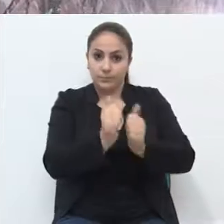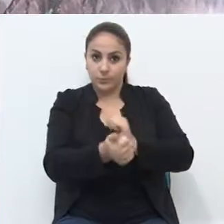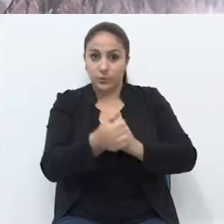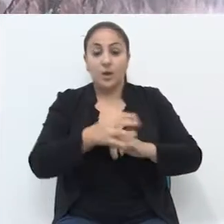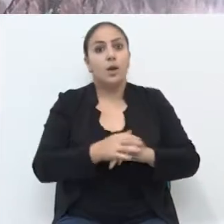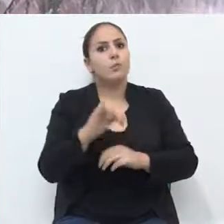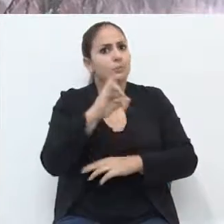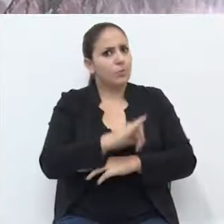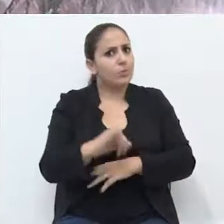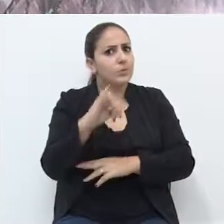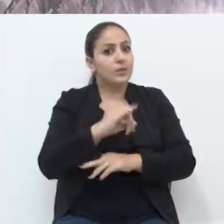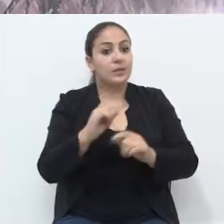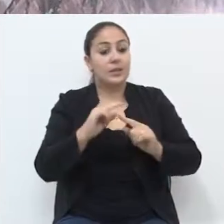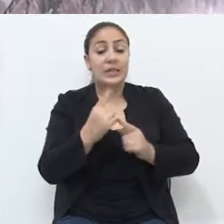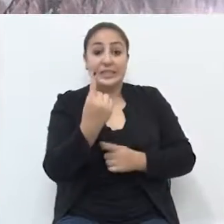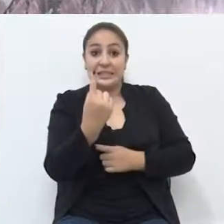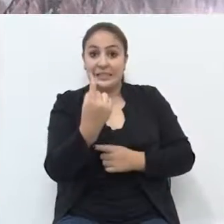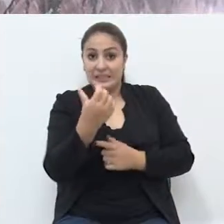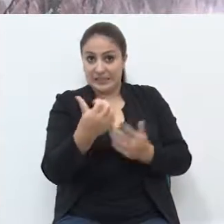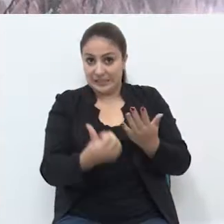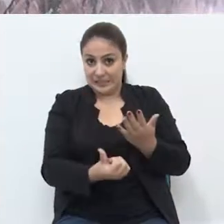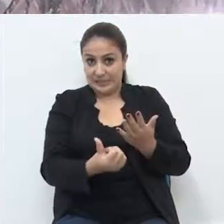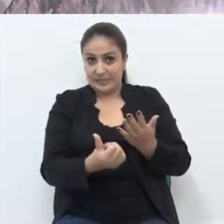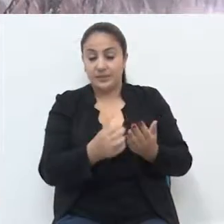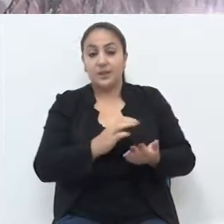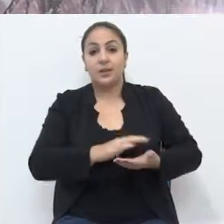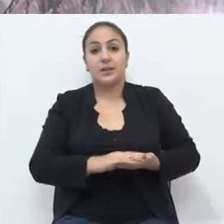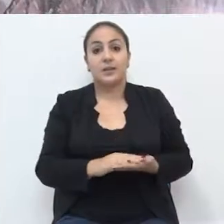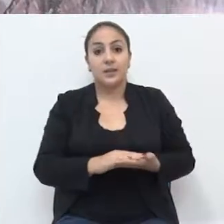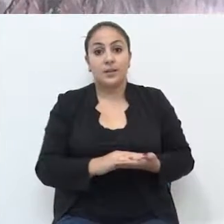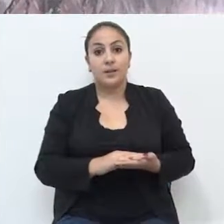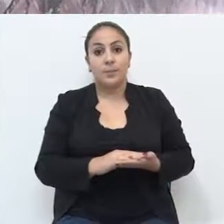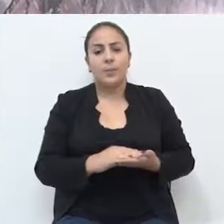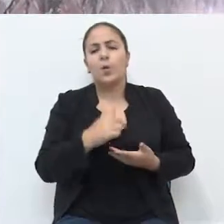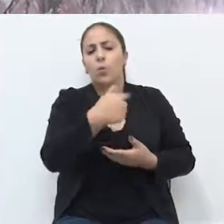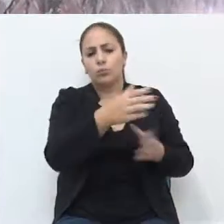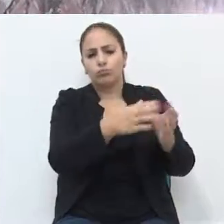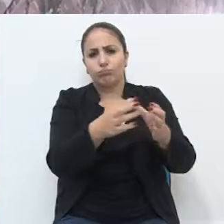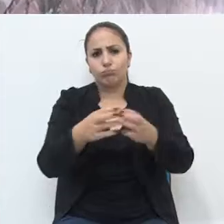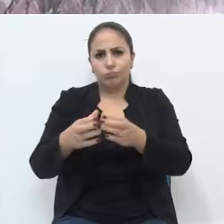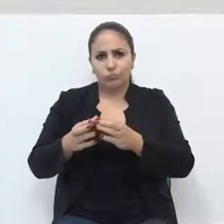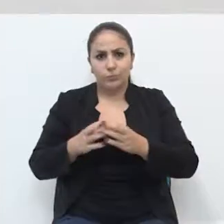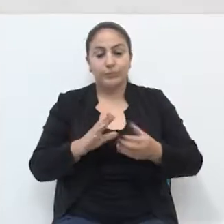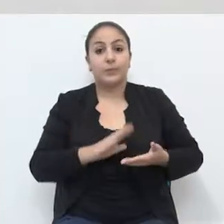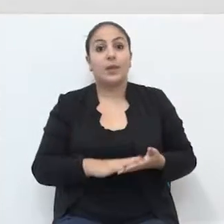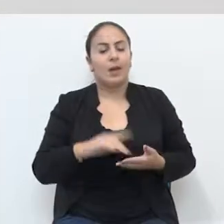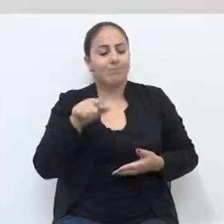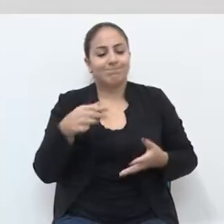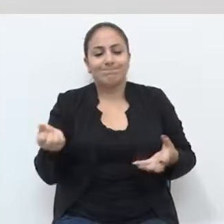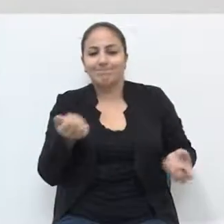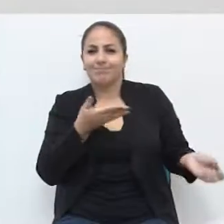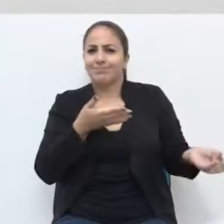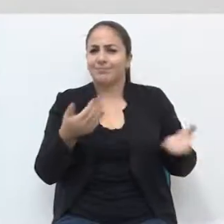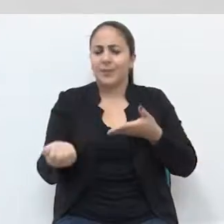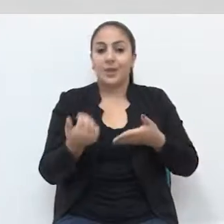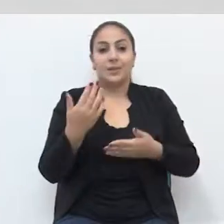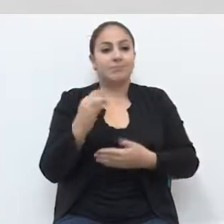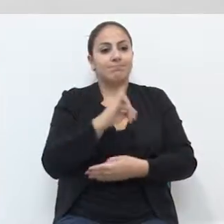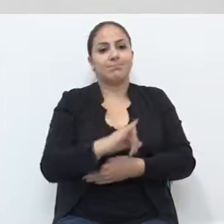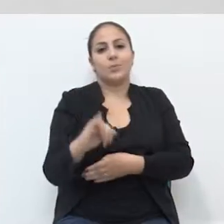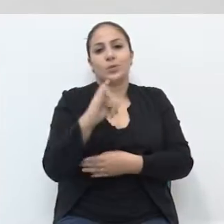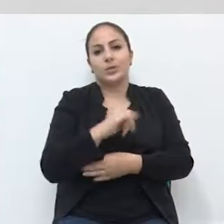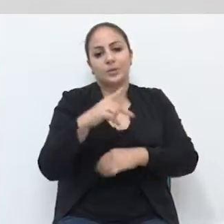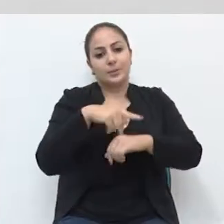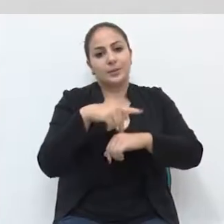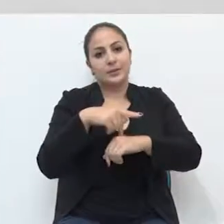de esporto, que é importantíssimo isso, e os outros 16 para as outras categorias. É renovador mesmo, é